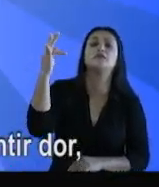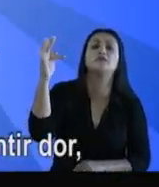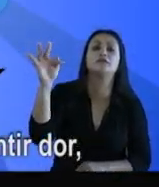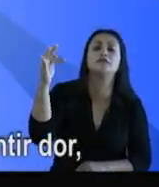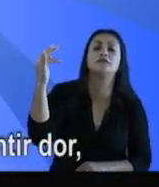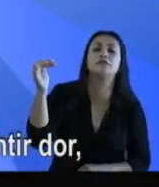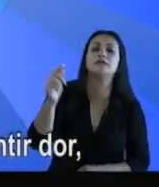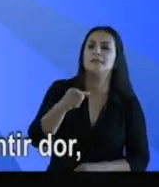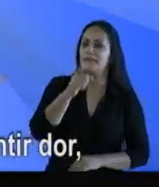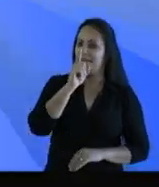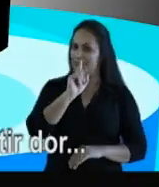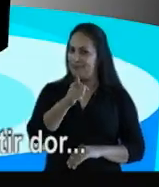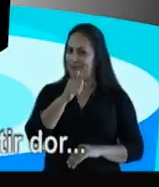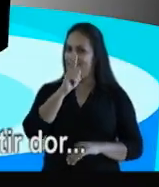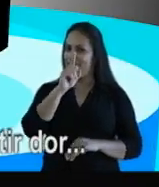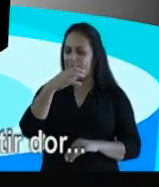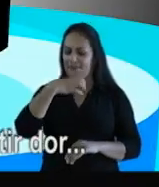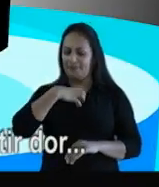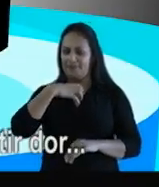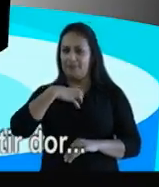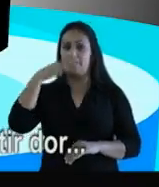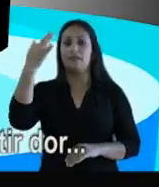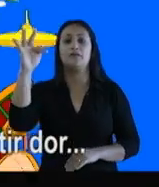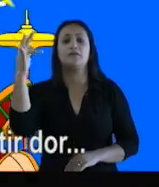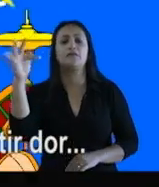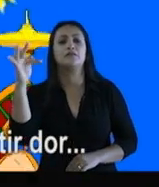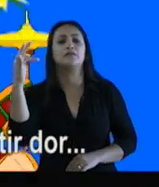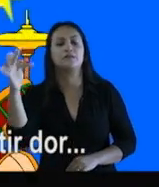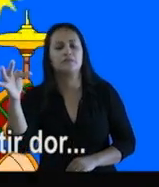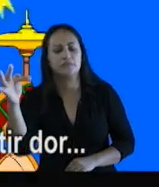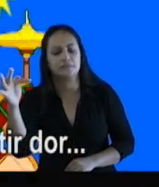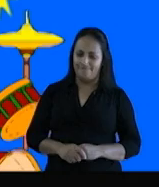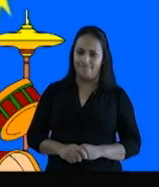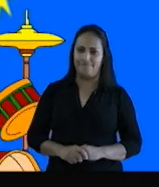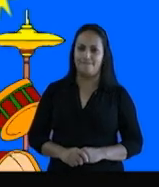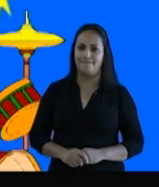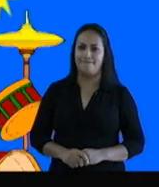EGIPTE e você vai sentir dor! Ah, vem a EGIPTE e você vai sentir dor!